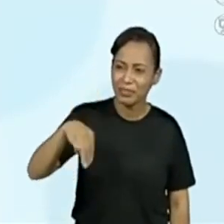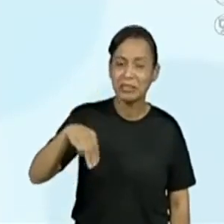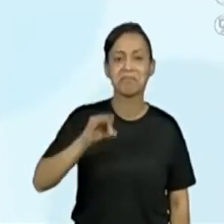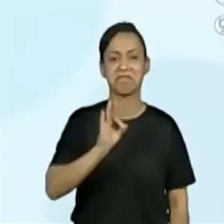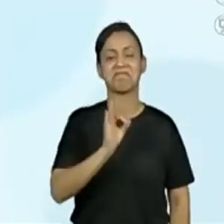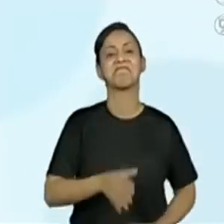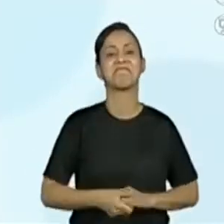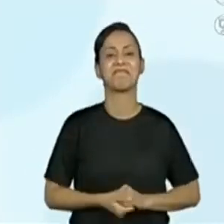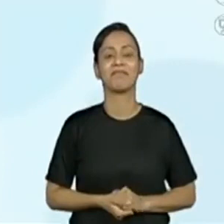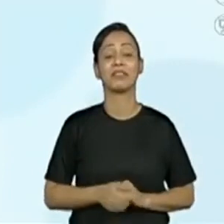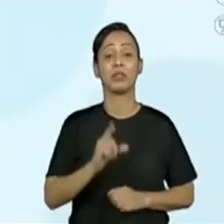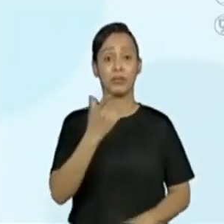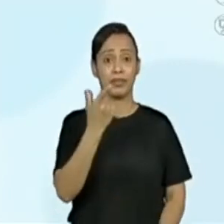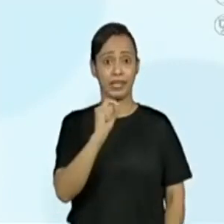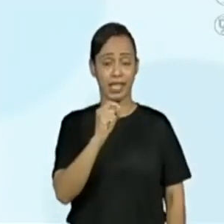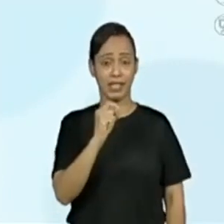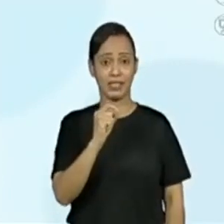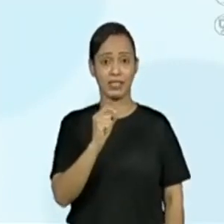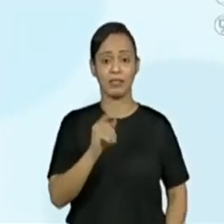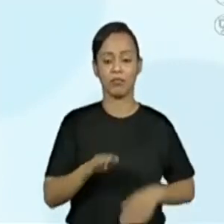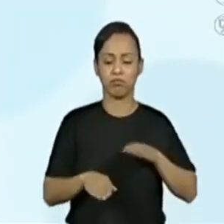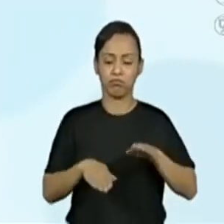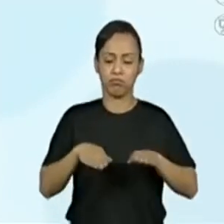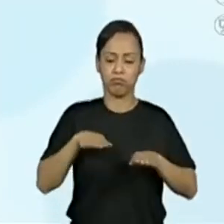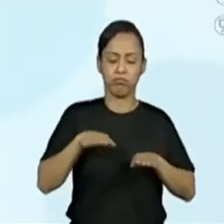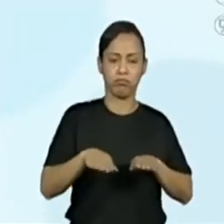Chegamos ao 10 na nossa sequência